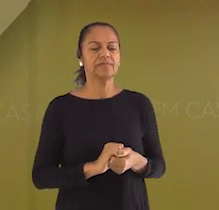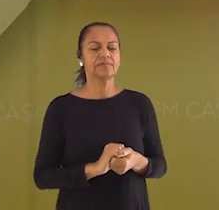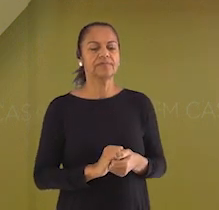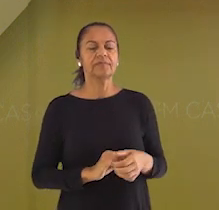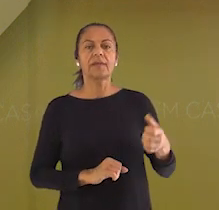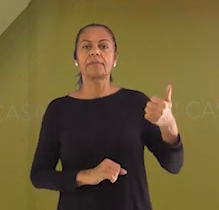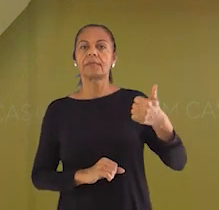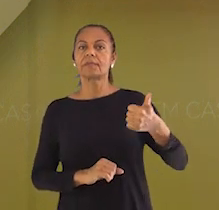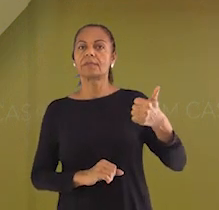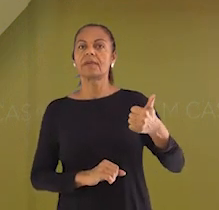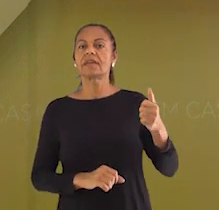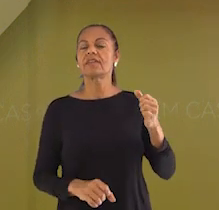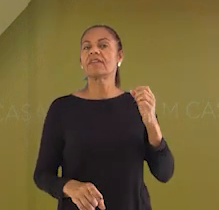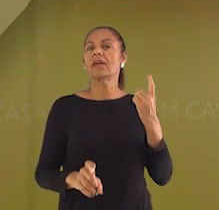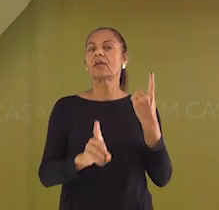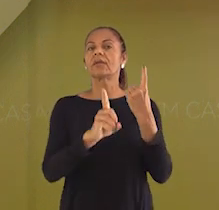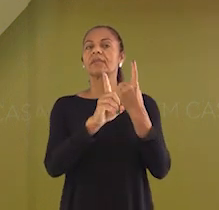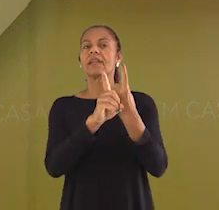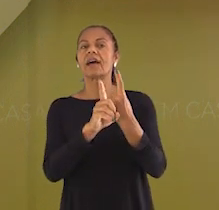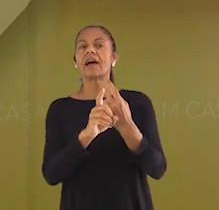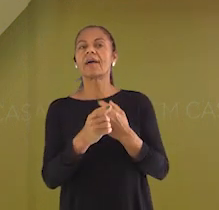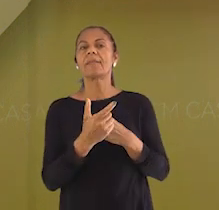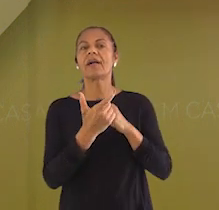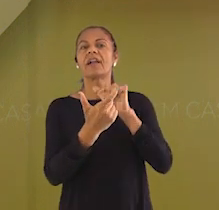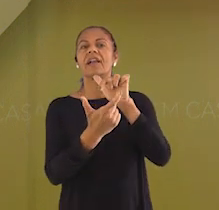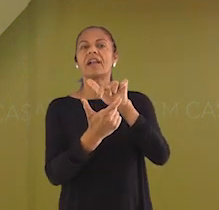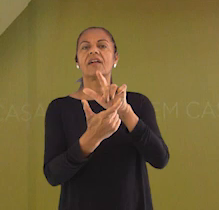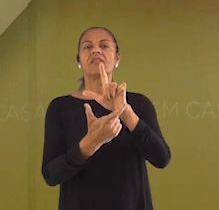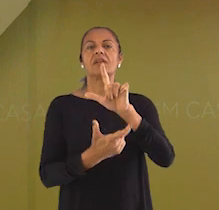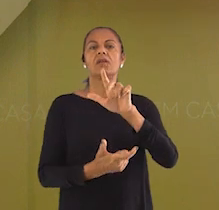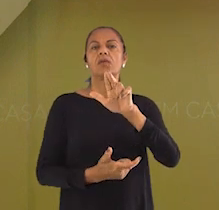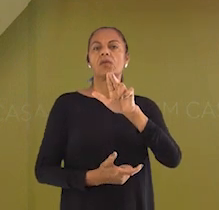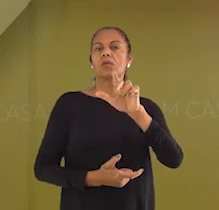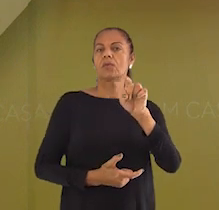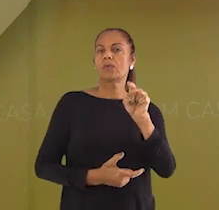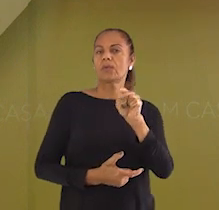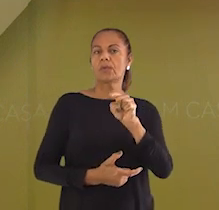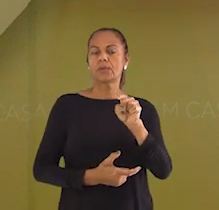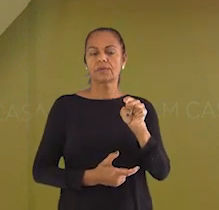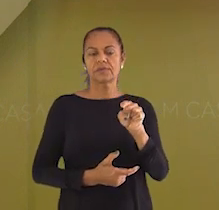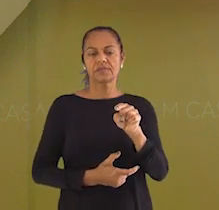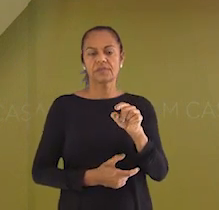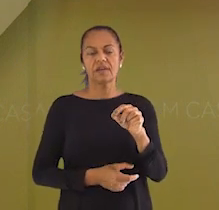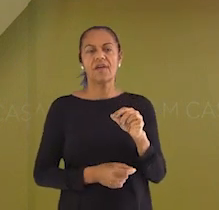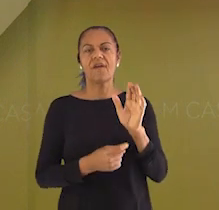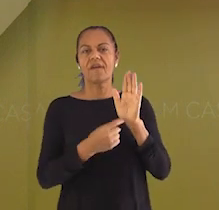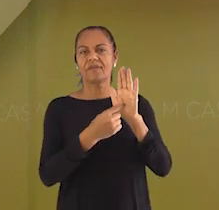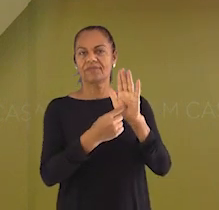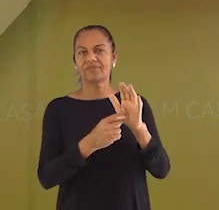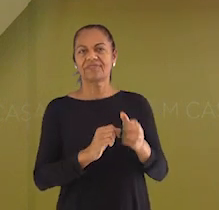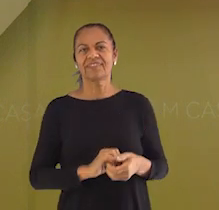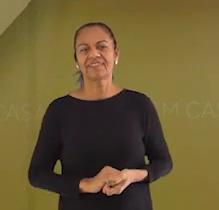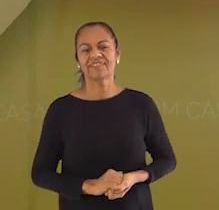Primeiro, a gente vai encontrar a palavra luz. A palavra luz está bem aqui, olha.